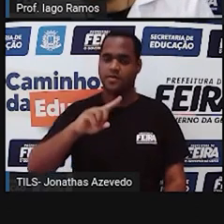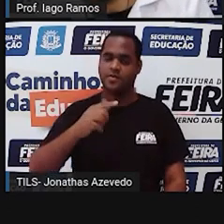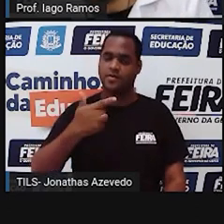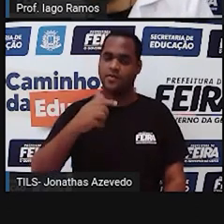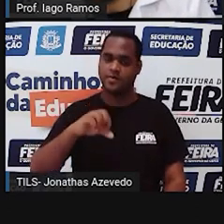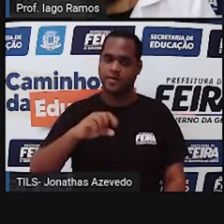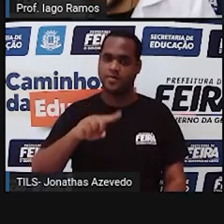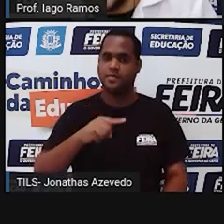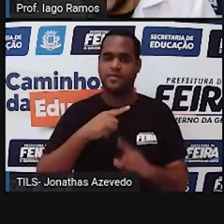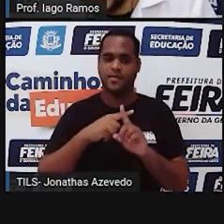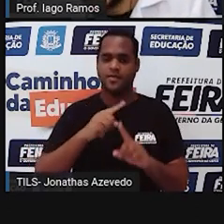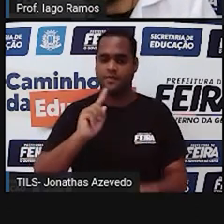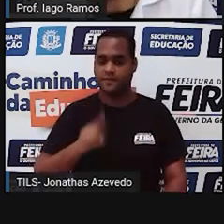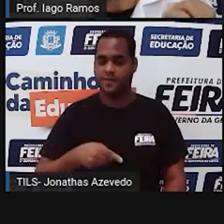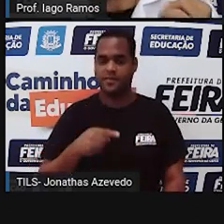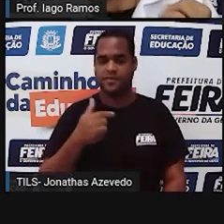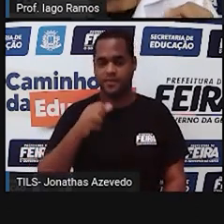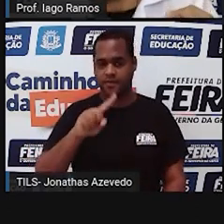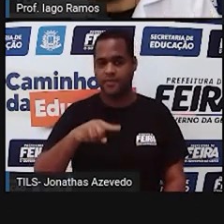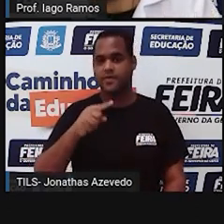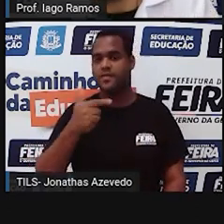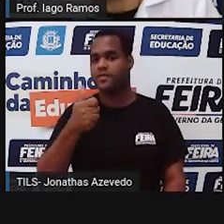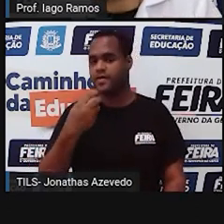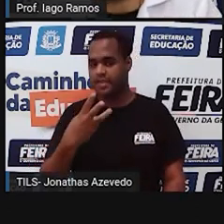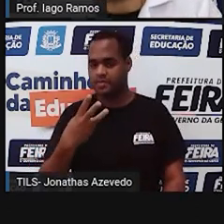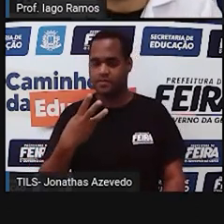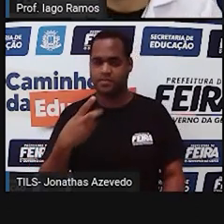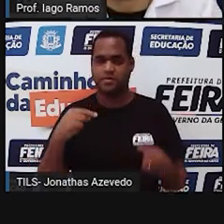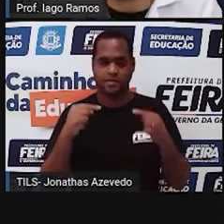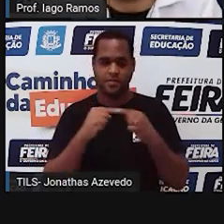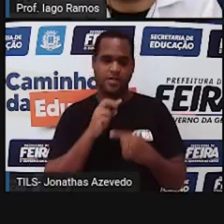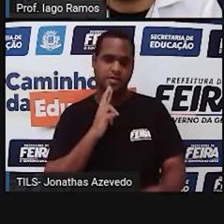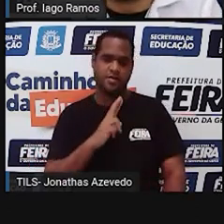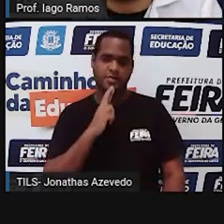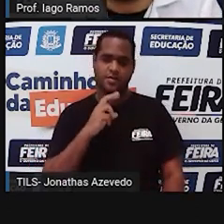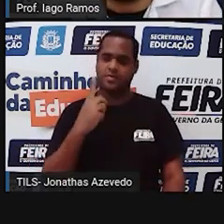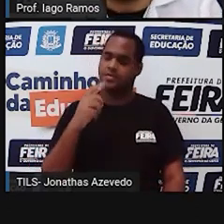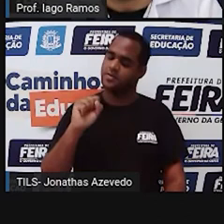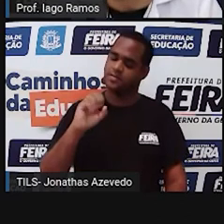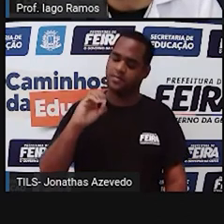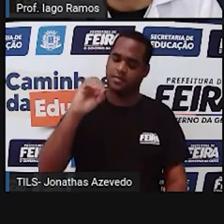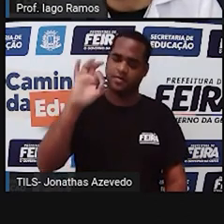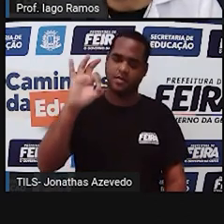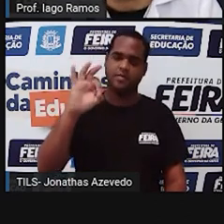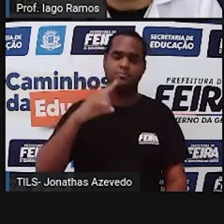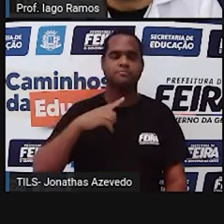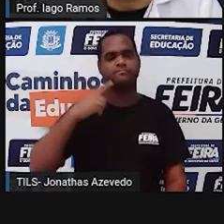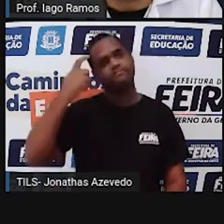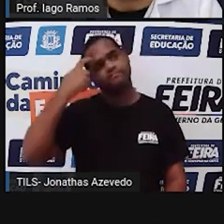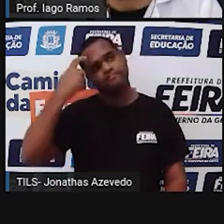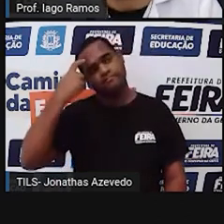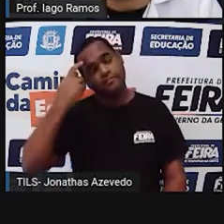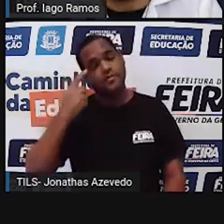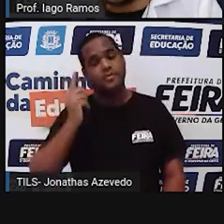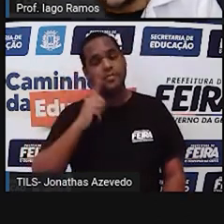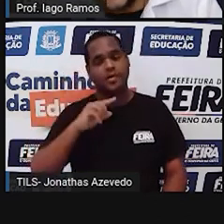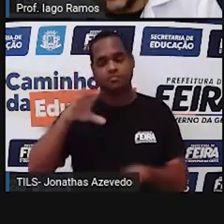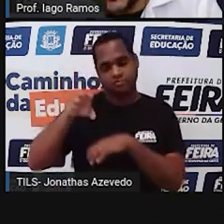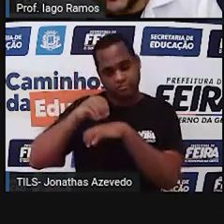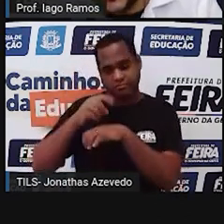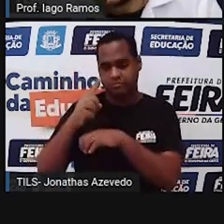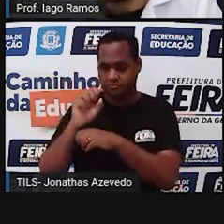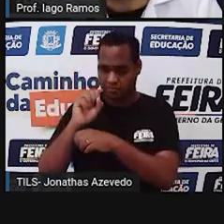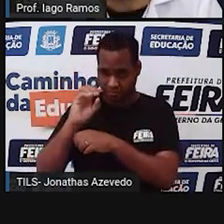92,13 dê um resultado de 180 eu penso assim, é só pegar 180